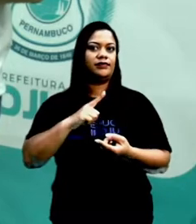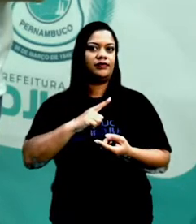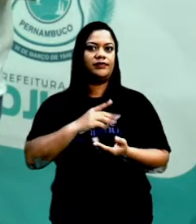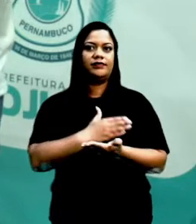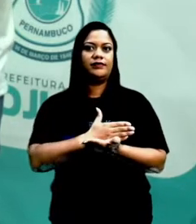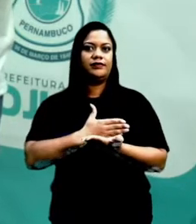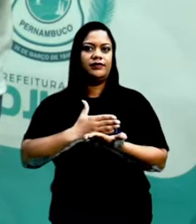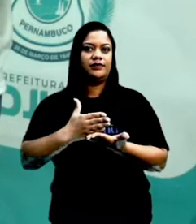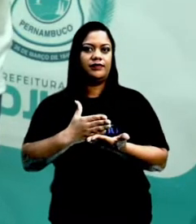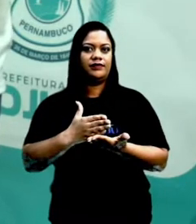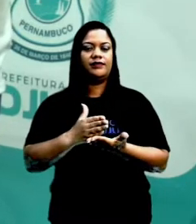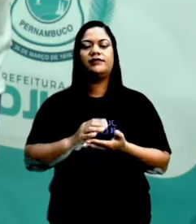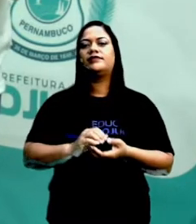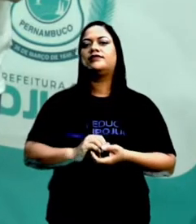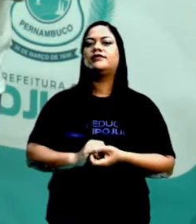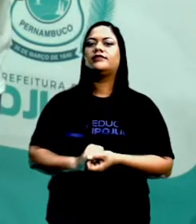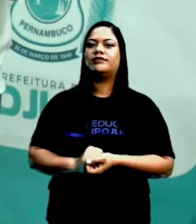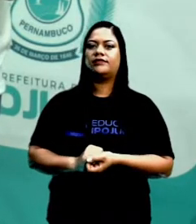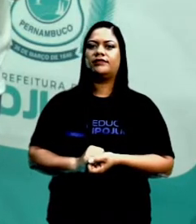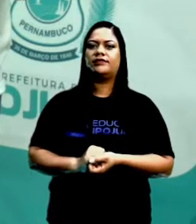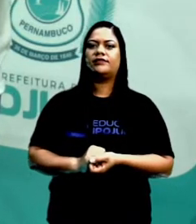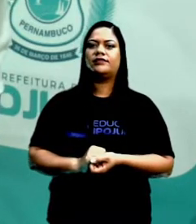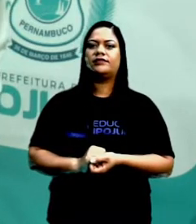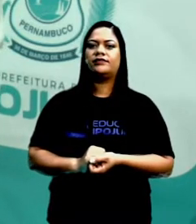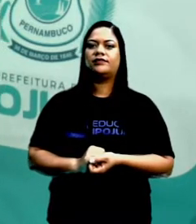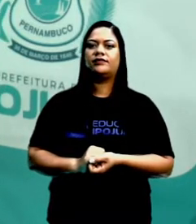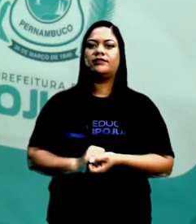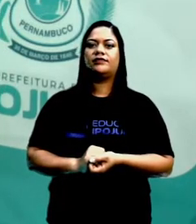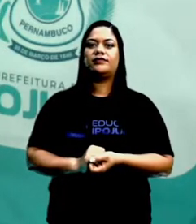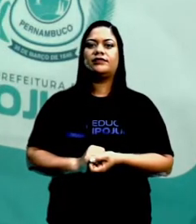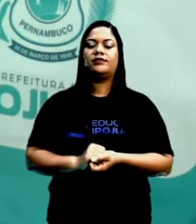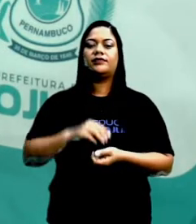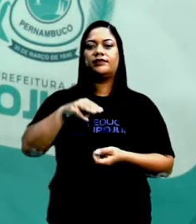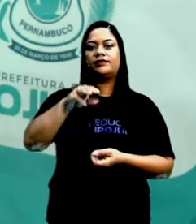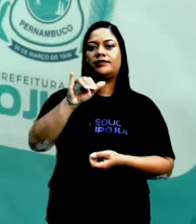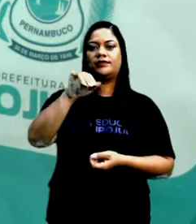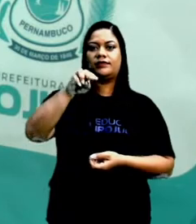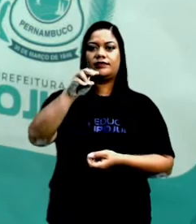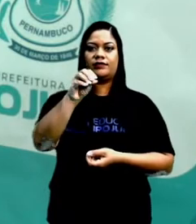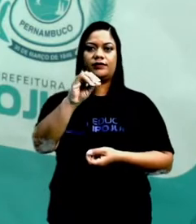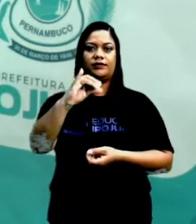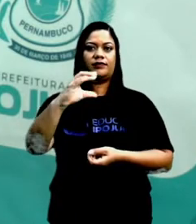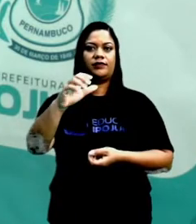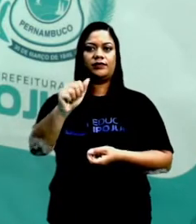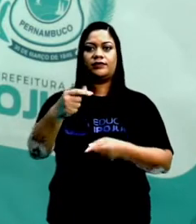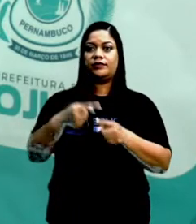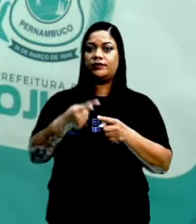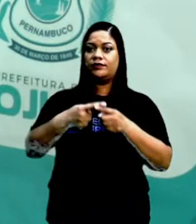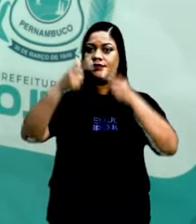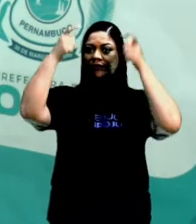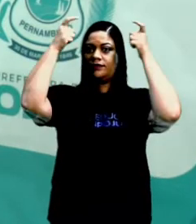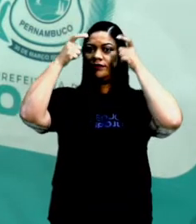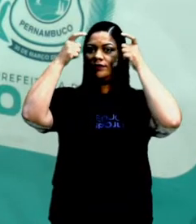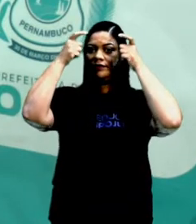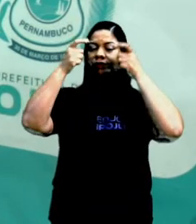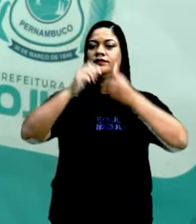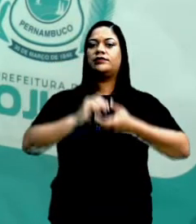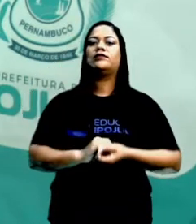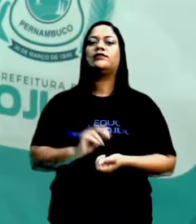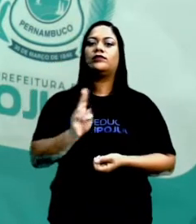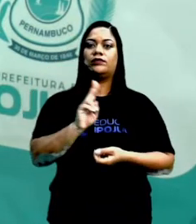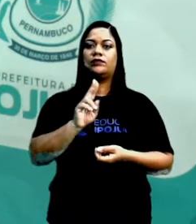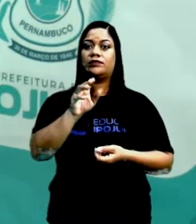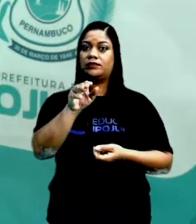vai surgir justamente essa civilização cretense, né? Conhecida como civilização minóica, porque o seu rei era chamado de Minos.